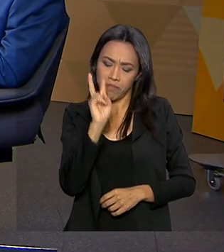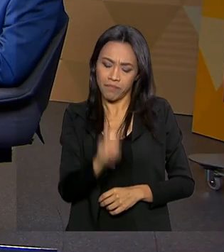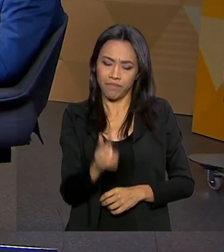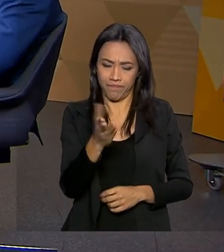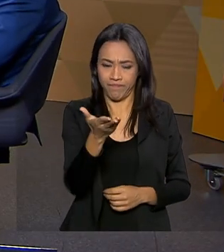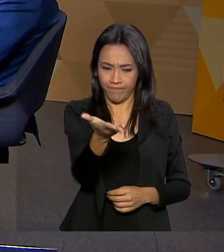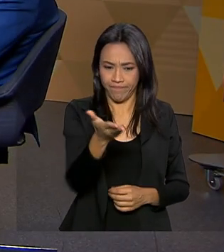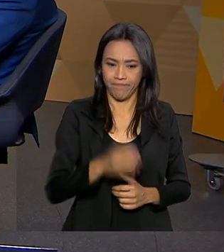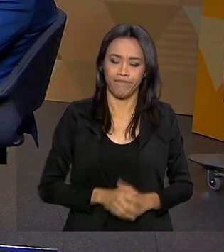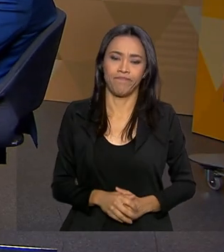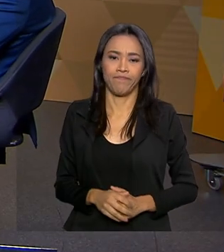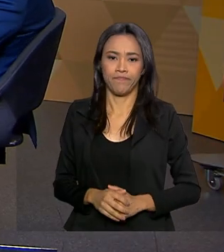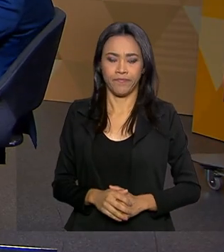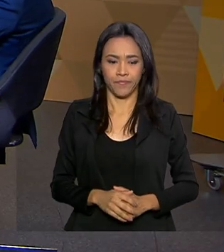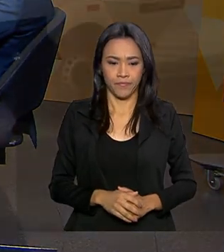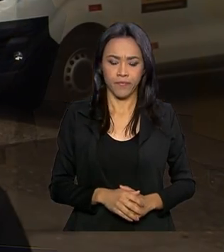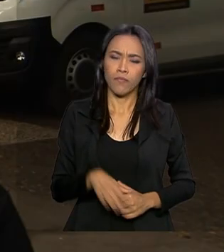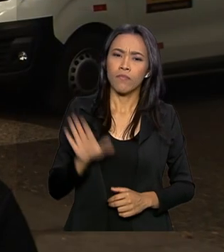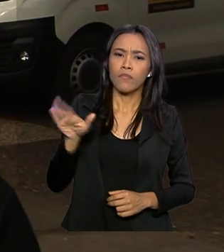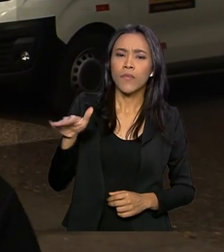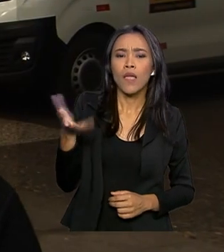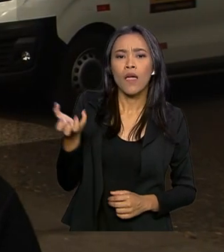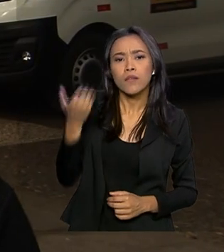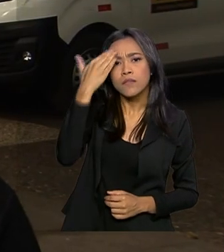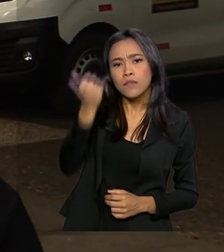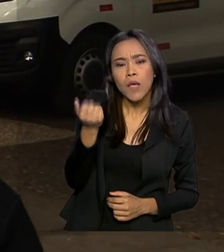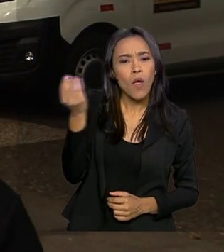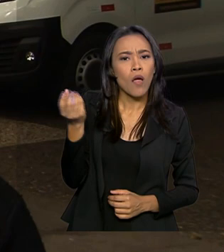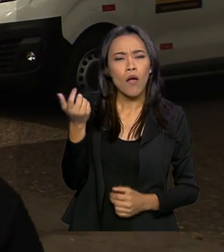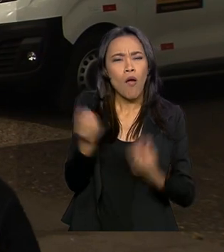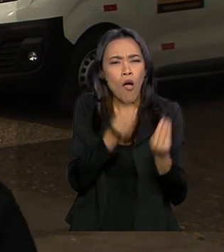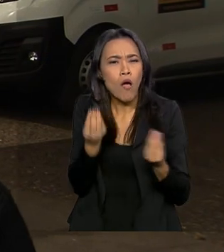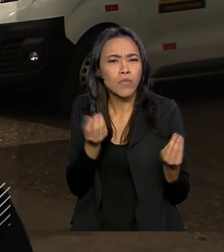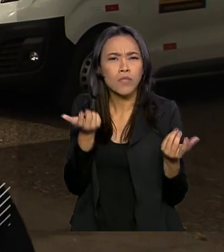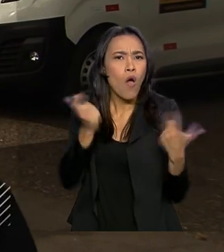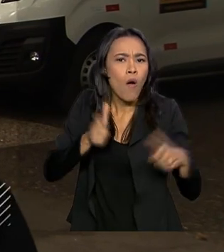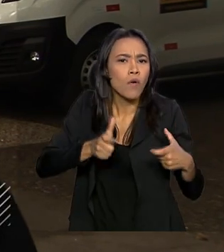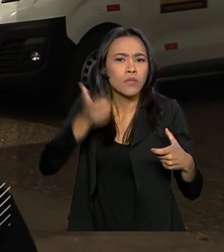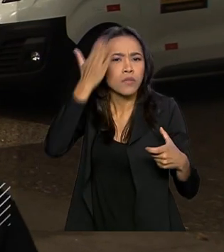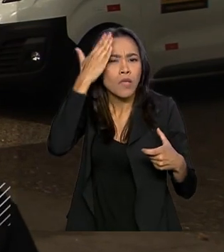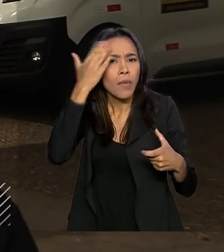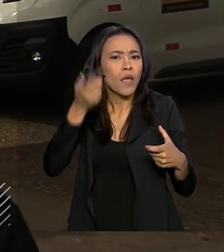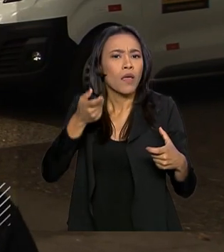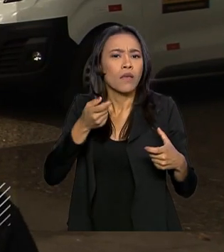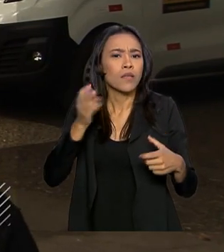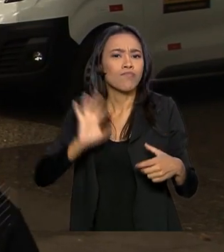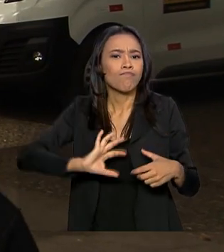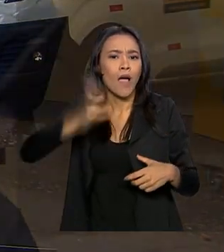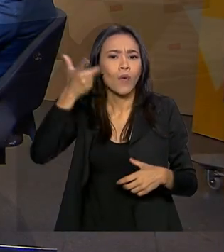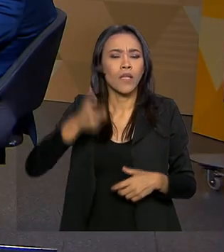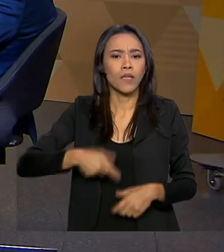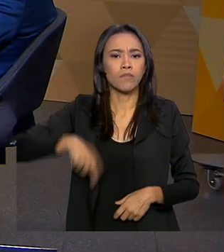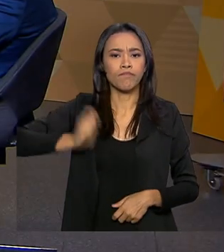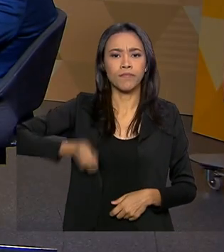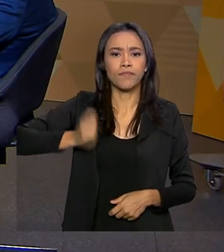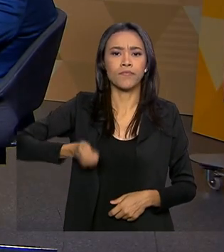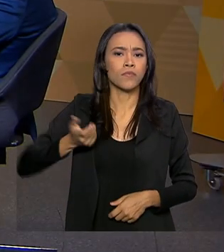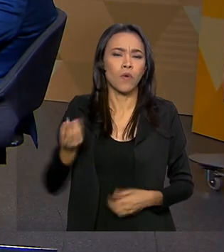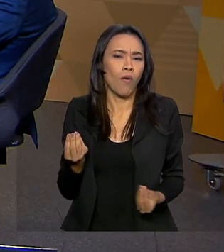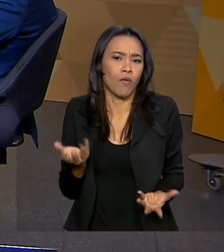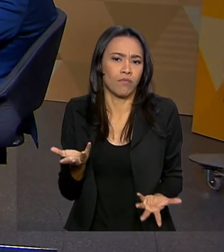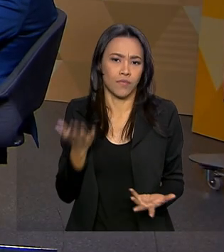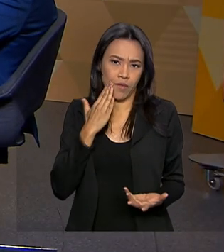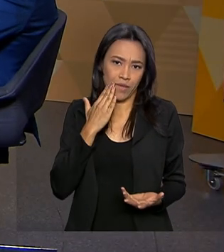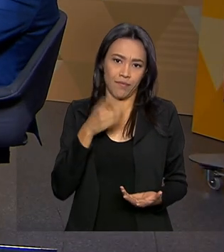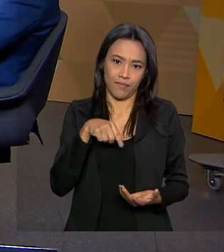no nosso telão. Gostaria de saber como e onde eu fico sabendo quando acontecem os leilões. Essa é a Célia